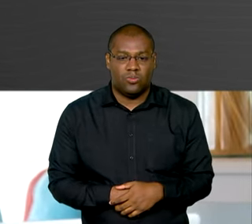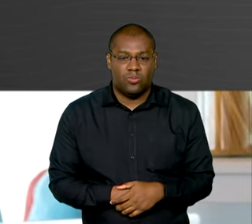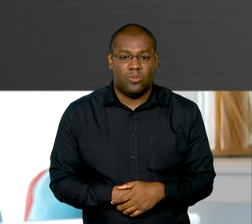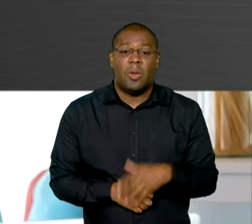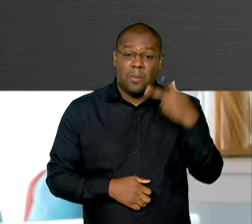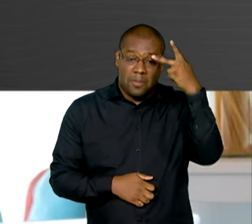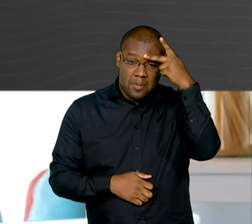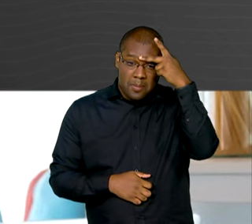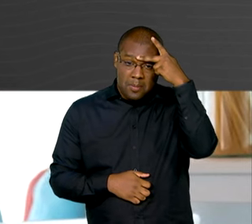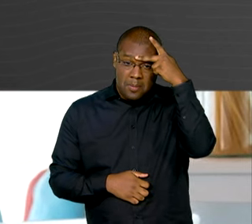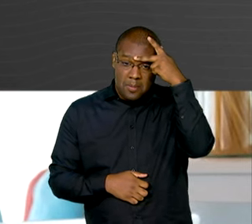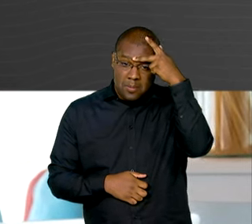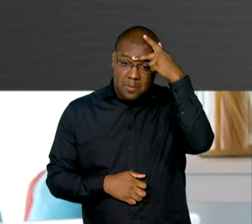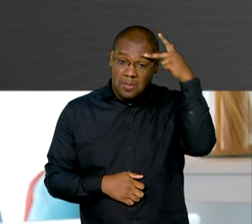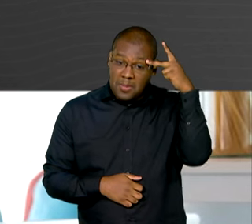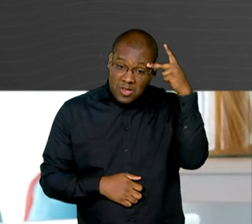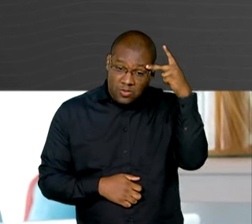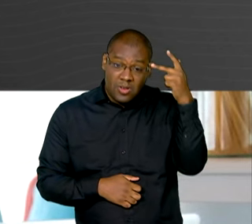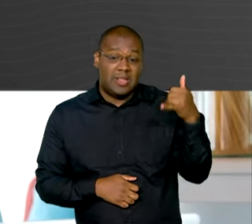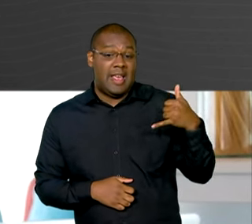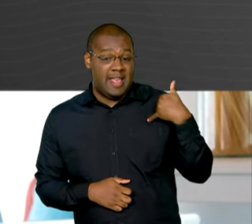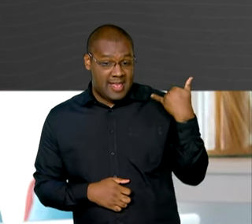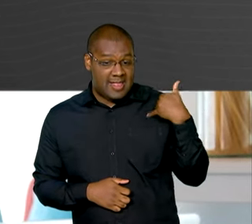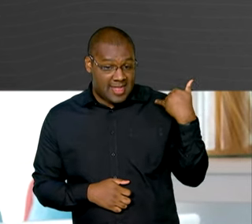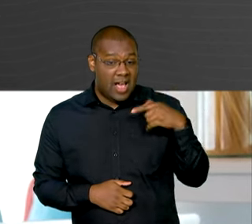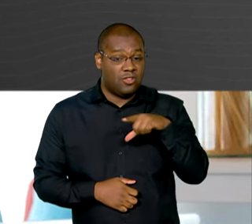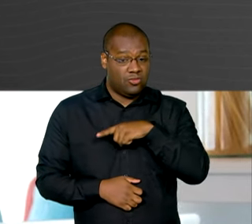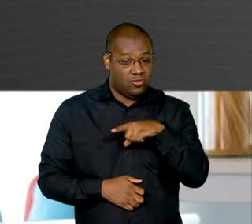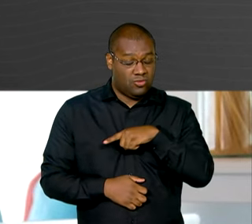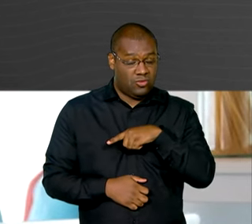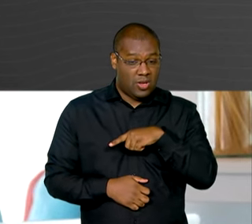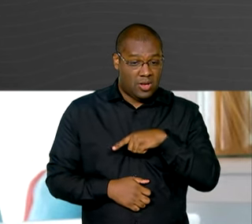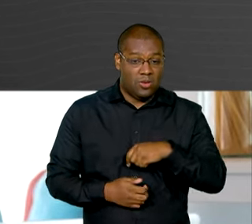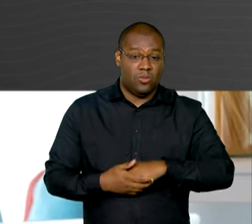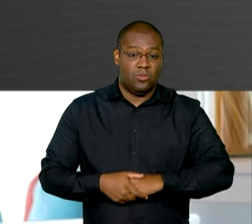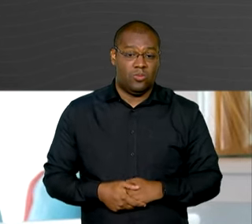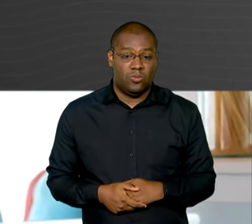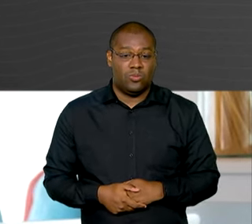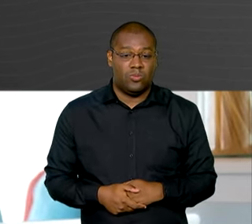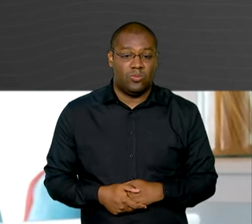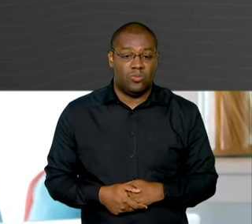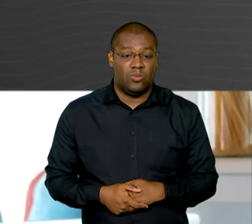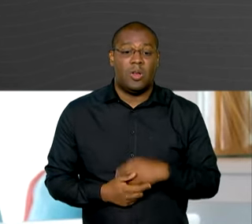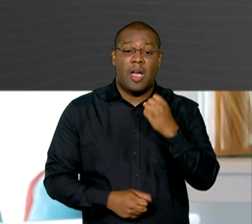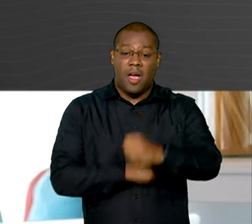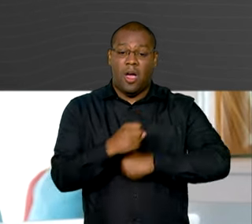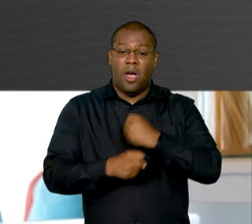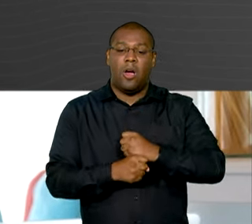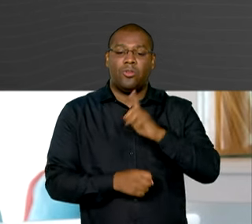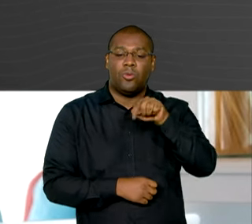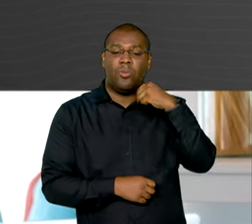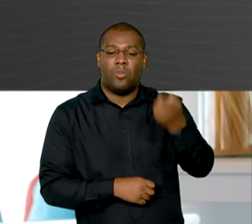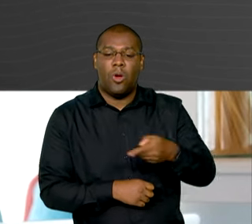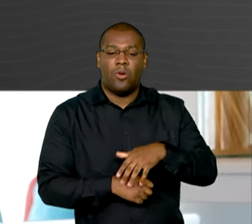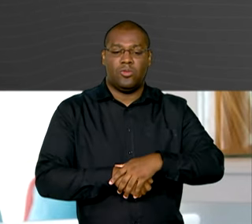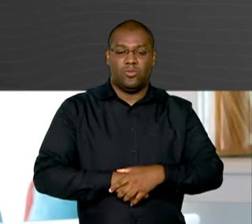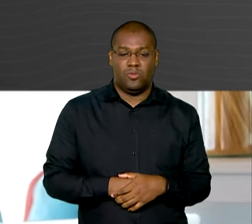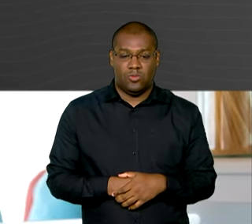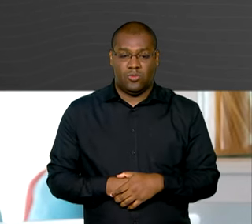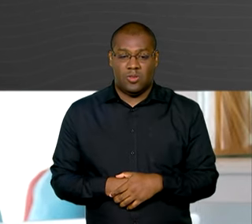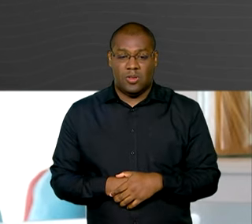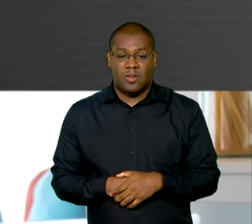o trabalhador não tem os pontos necessários, mas possui tempo de contribuição. A partir do ano que vem, são 58